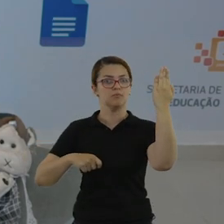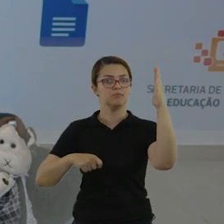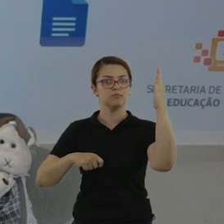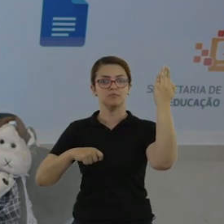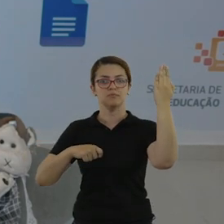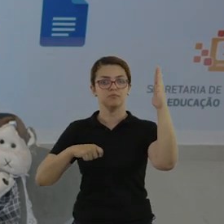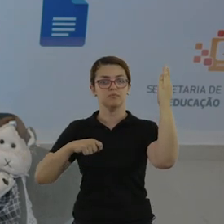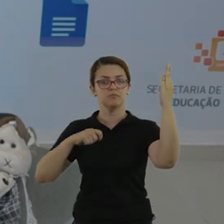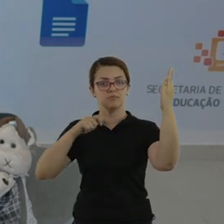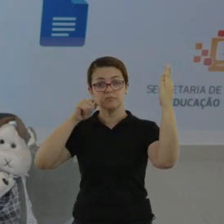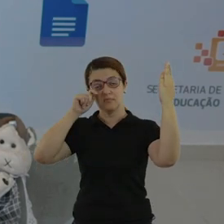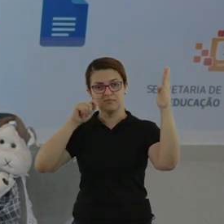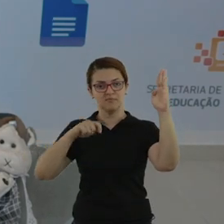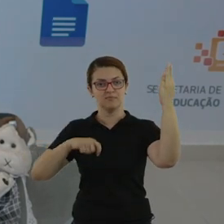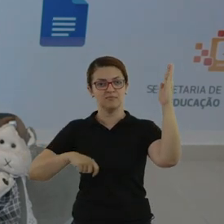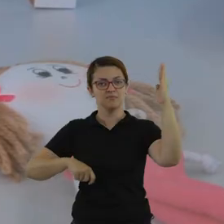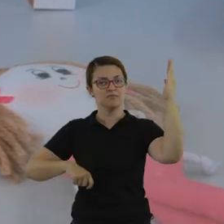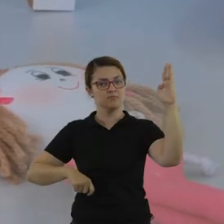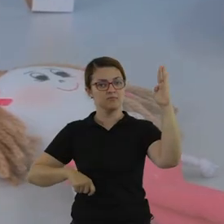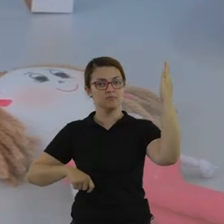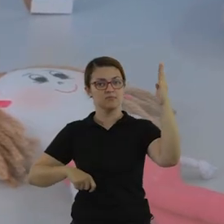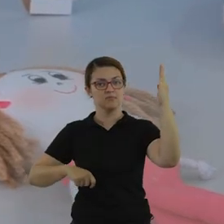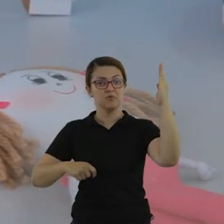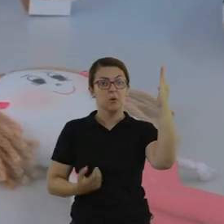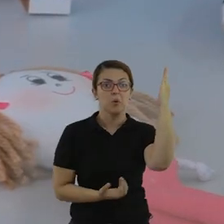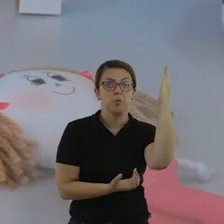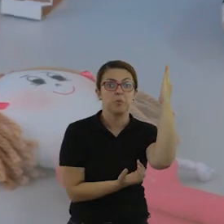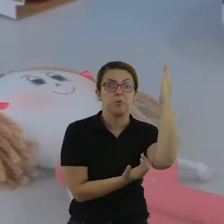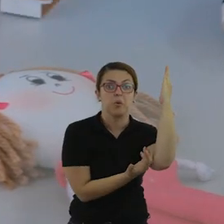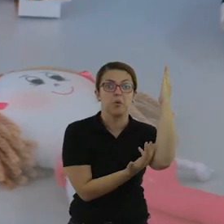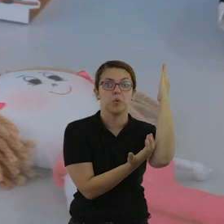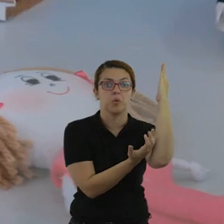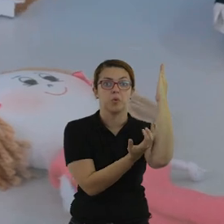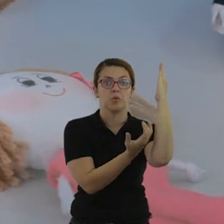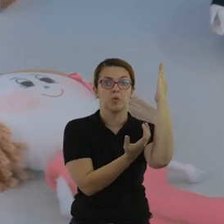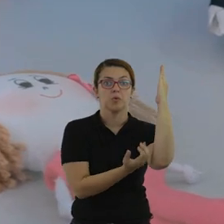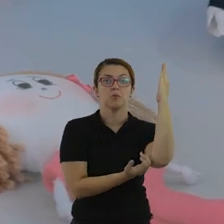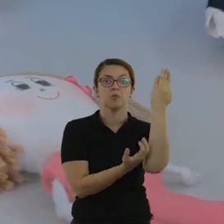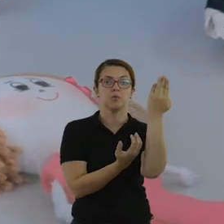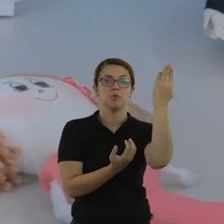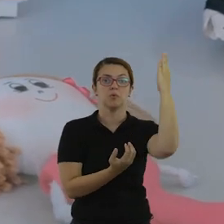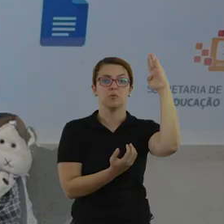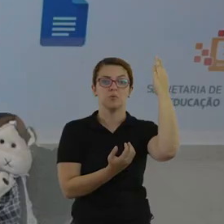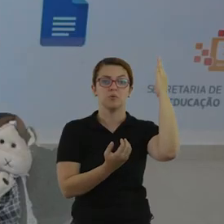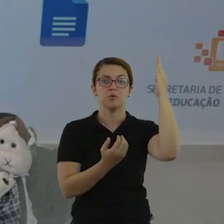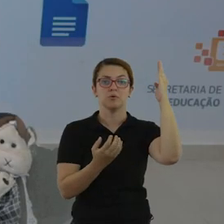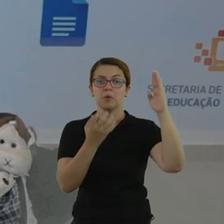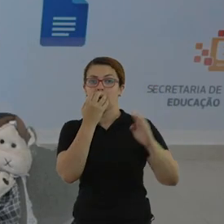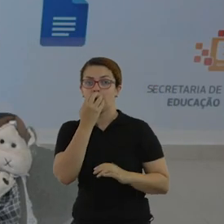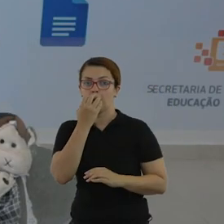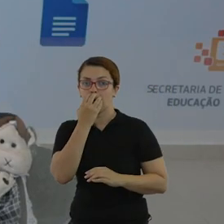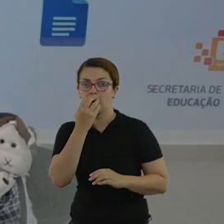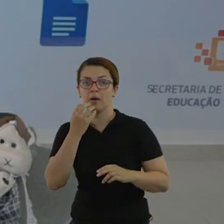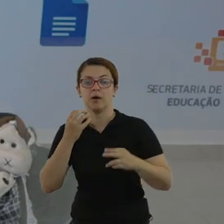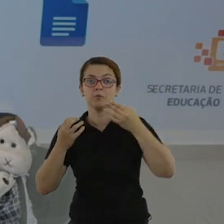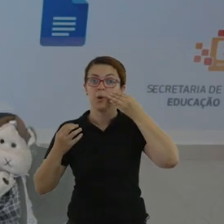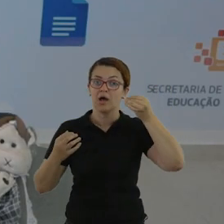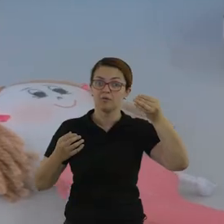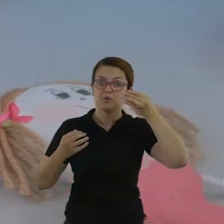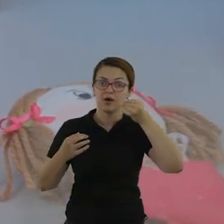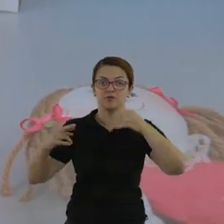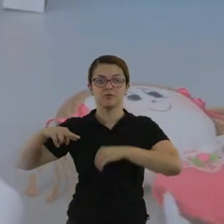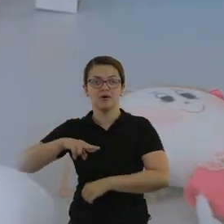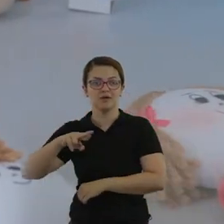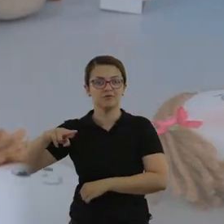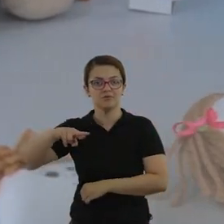Estava o pau em seu lugar, veio o fogo lhe incomodar. O fogo no pau, o pau no